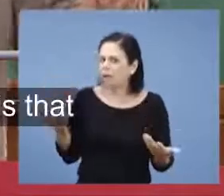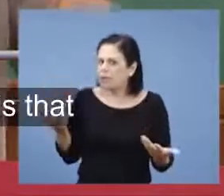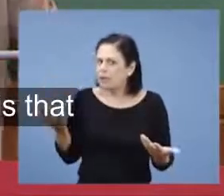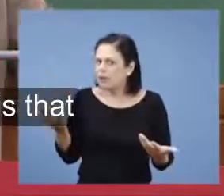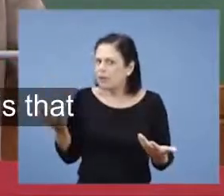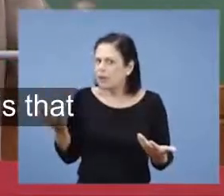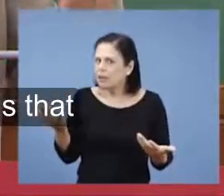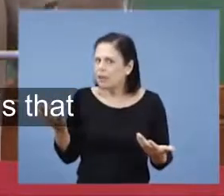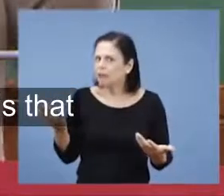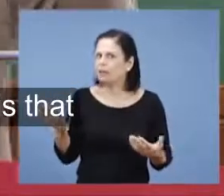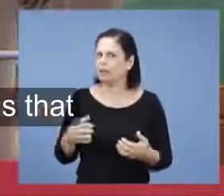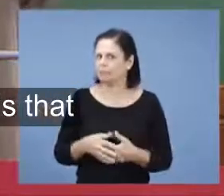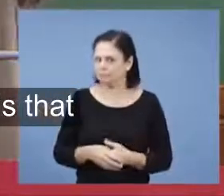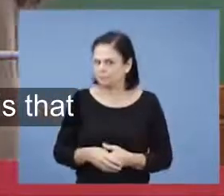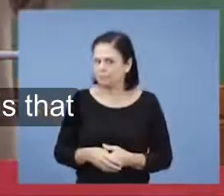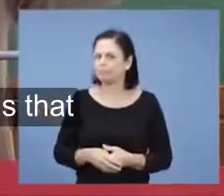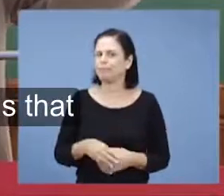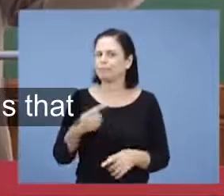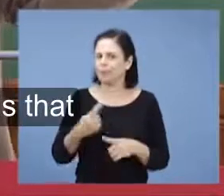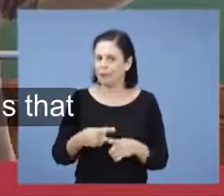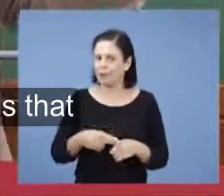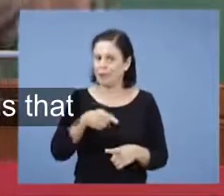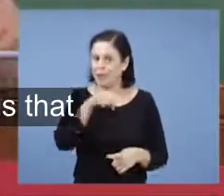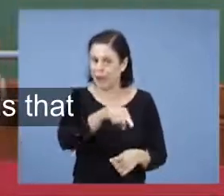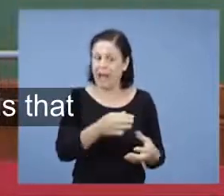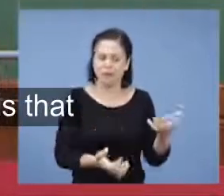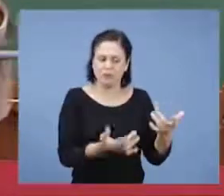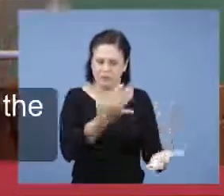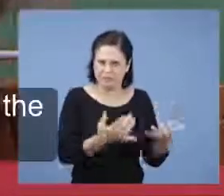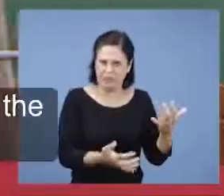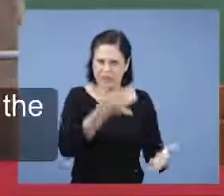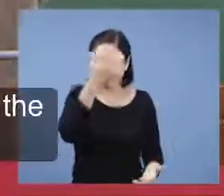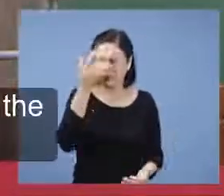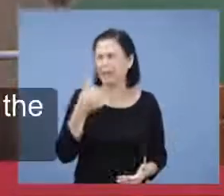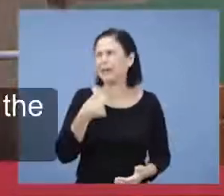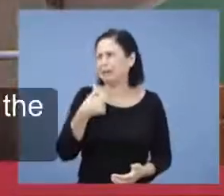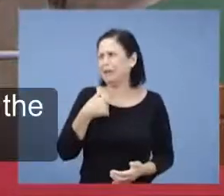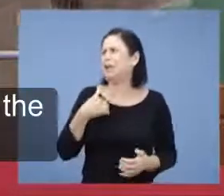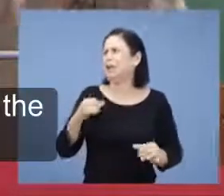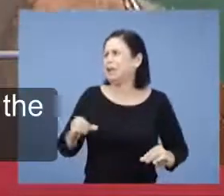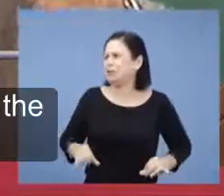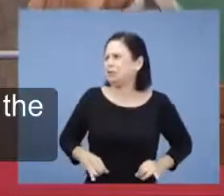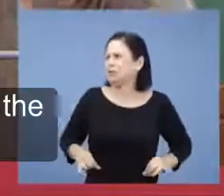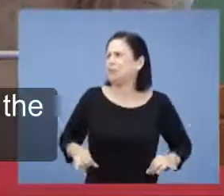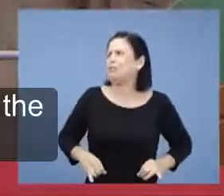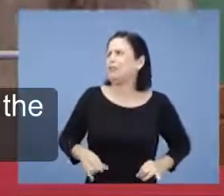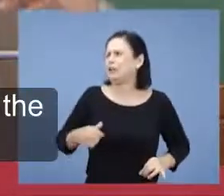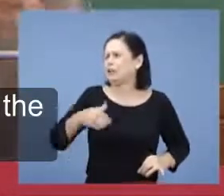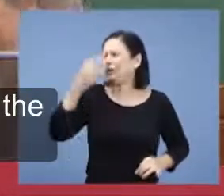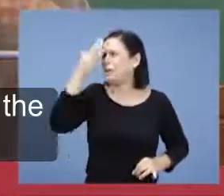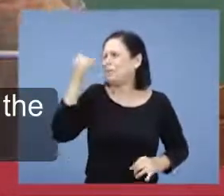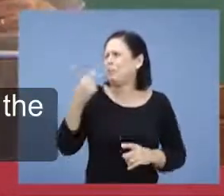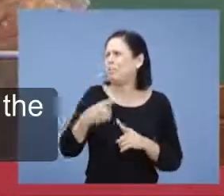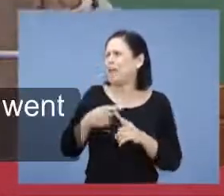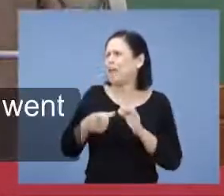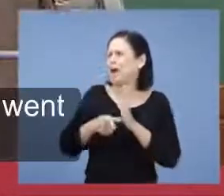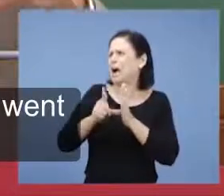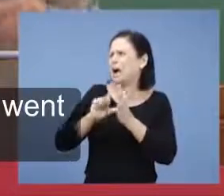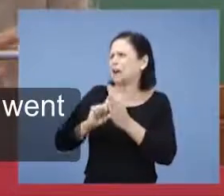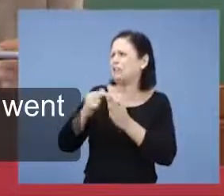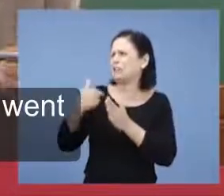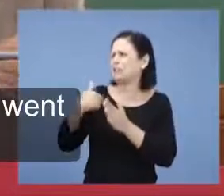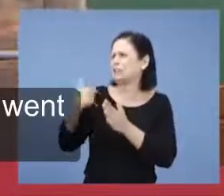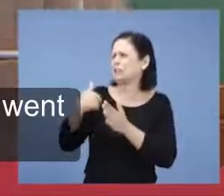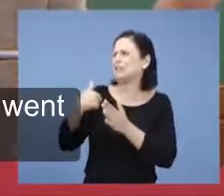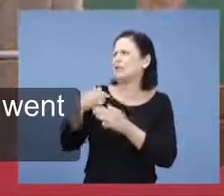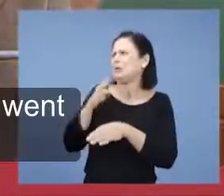aqui nesse sofrimento e eu sei que sofrimento é esse. Esse é eterno, ele sabe. Esses são os açoites que ele